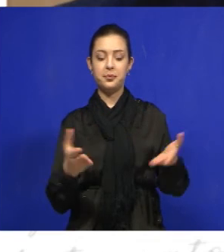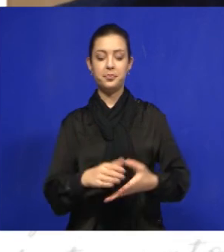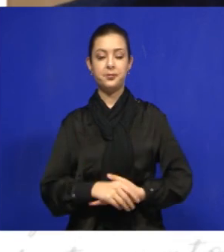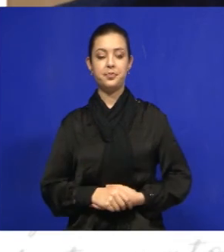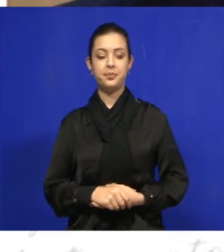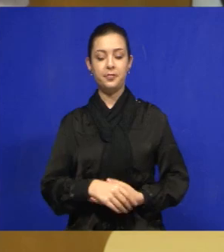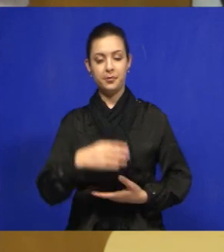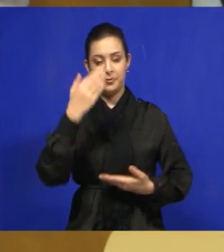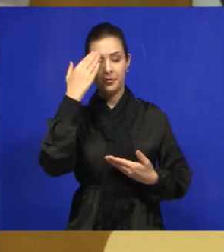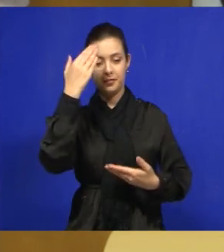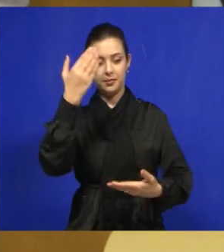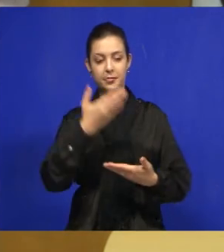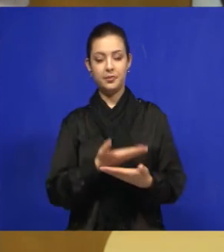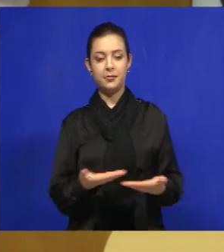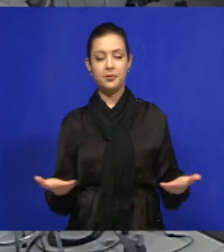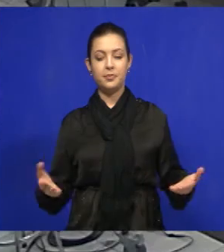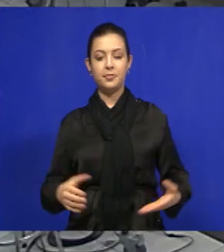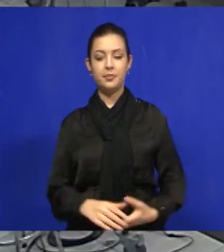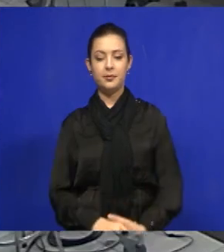população de Jacareí. Obrigado a todos. aí,